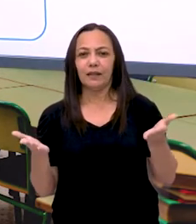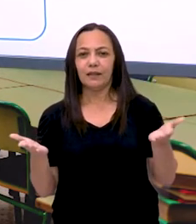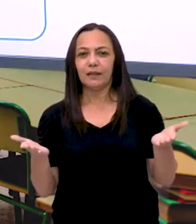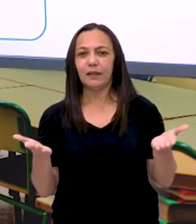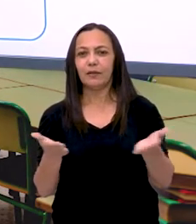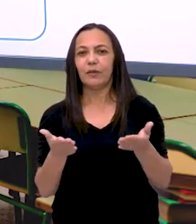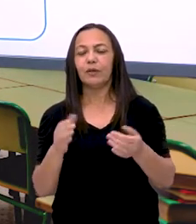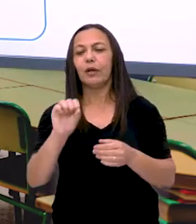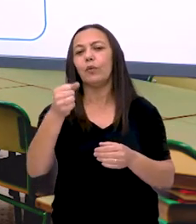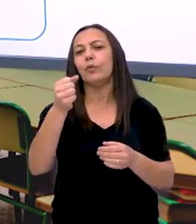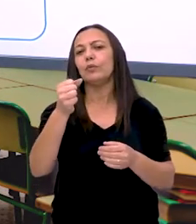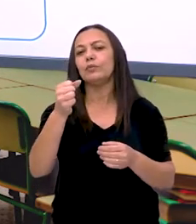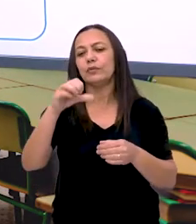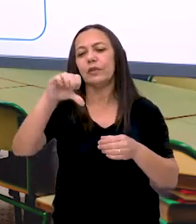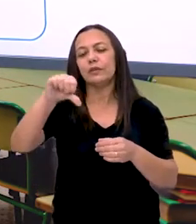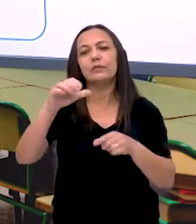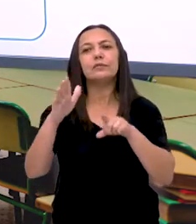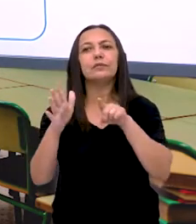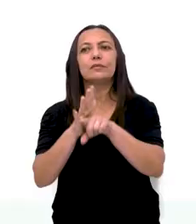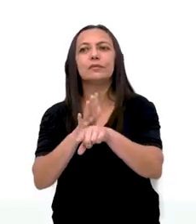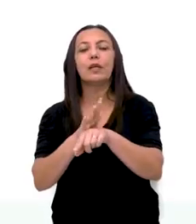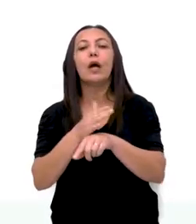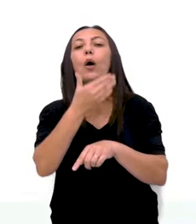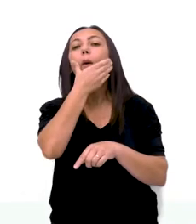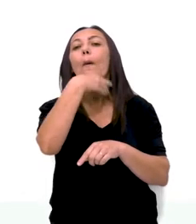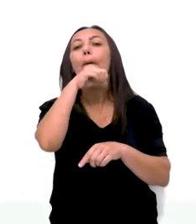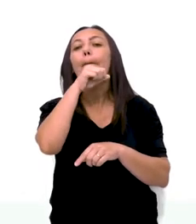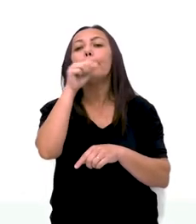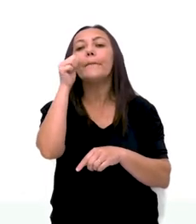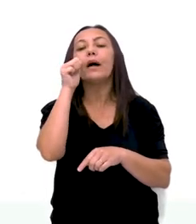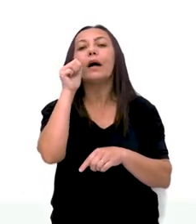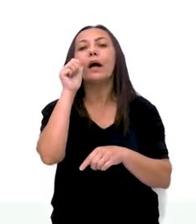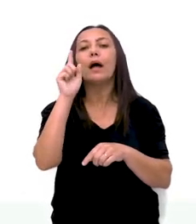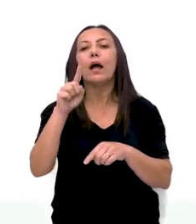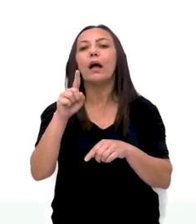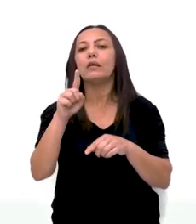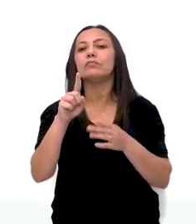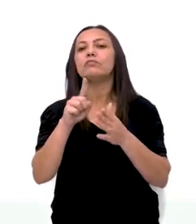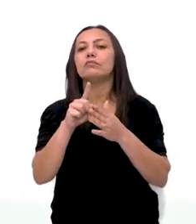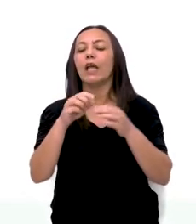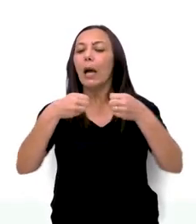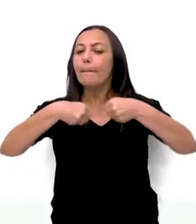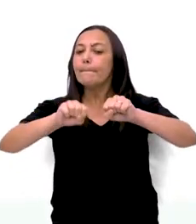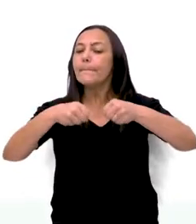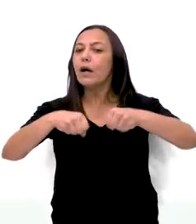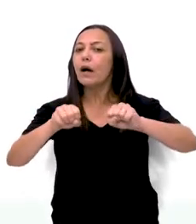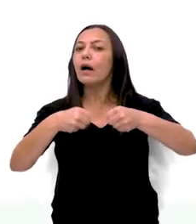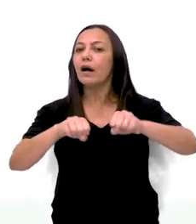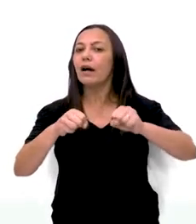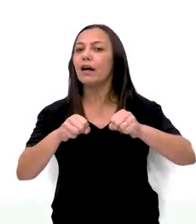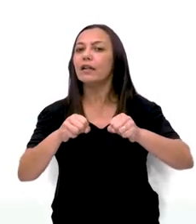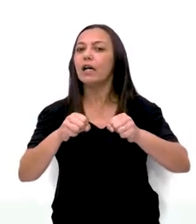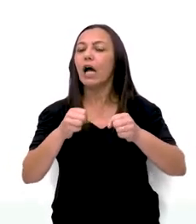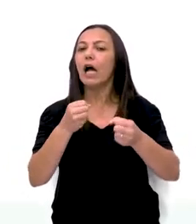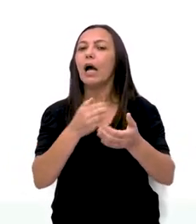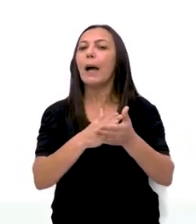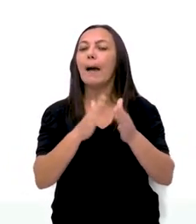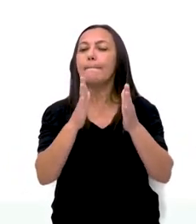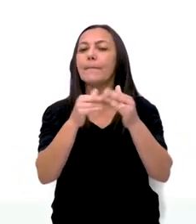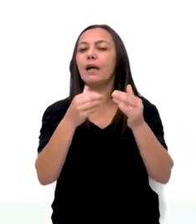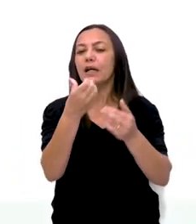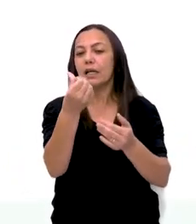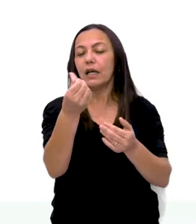para a oitava e nonas questões. O pai de Marina é motoboy. Ele cobra por cada